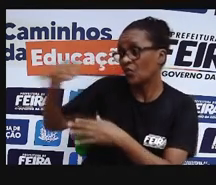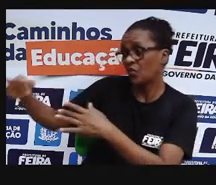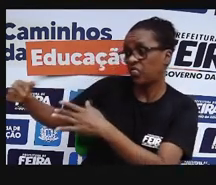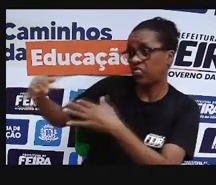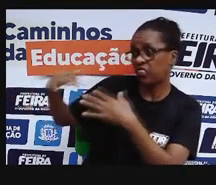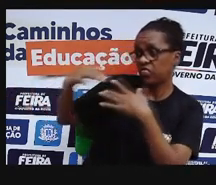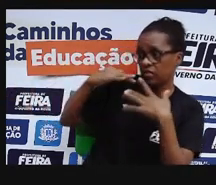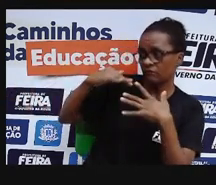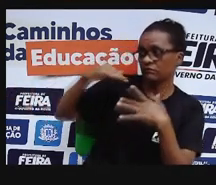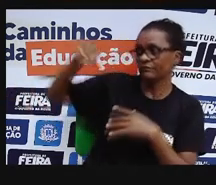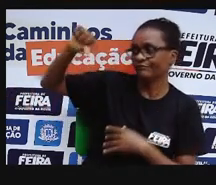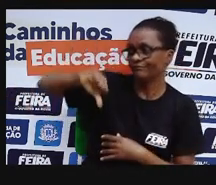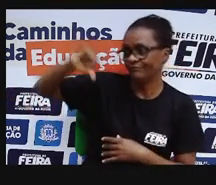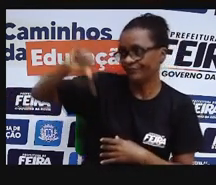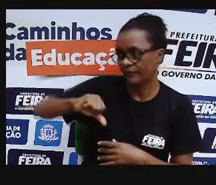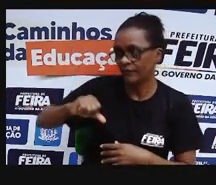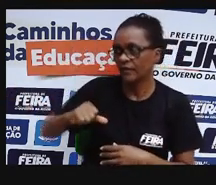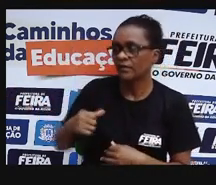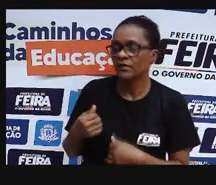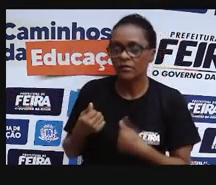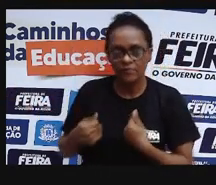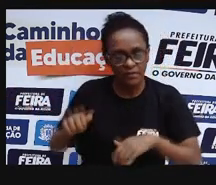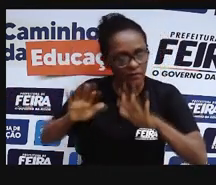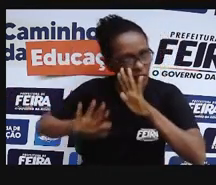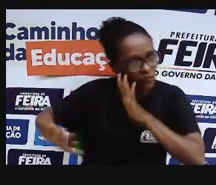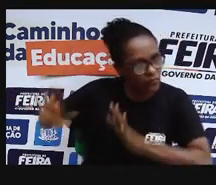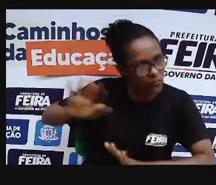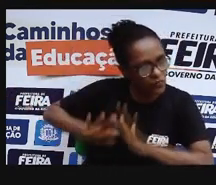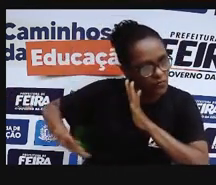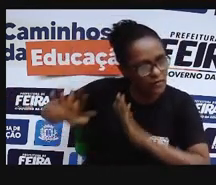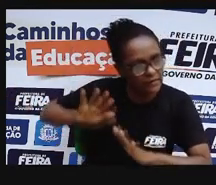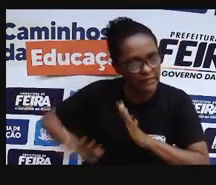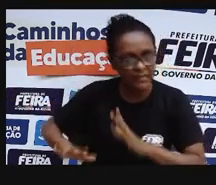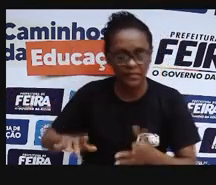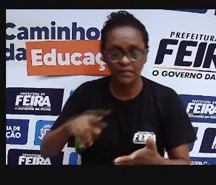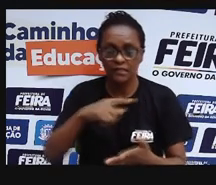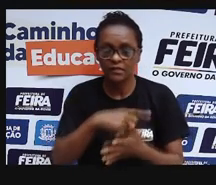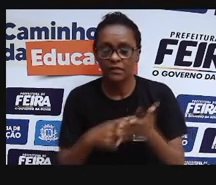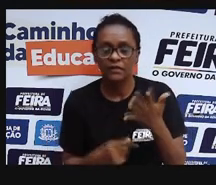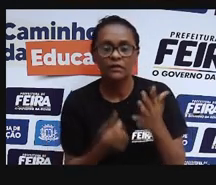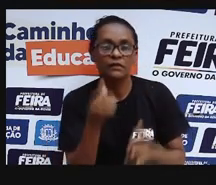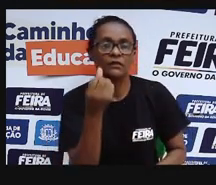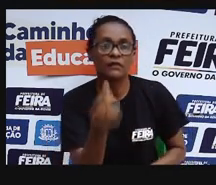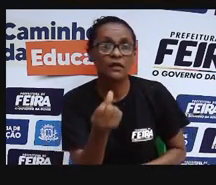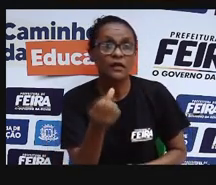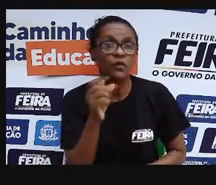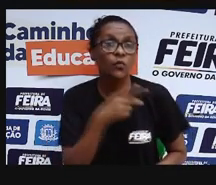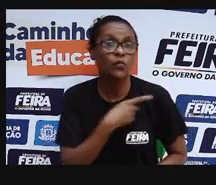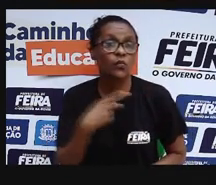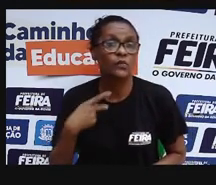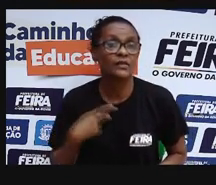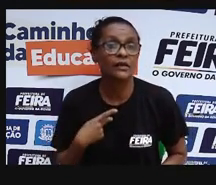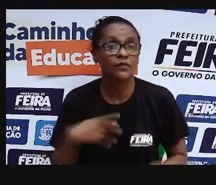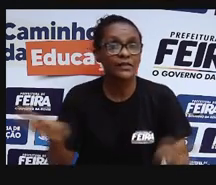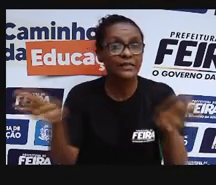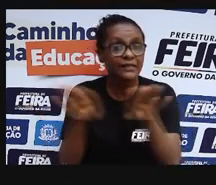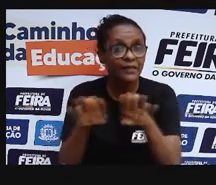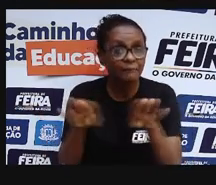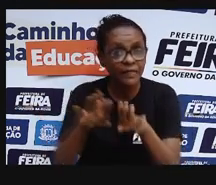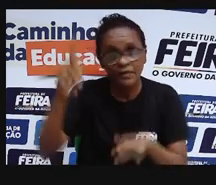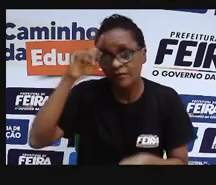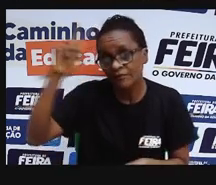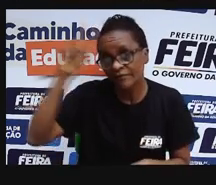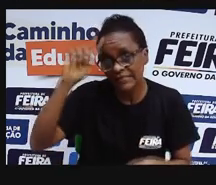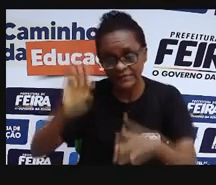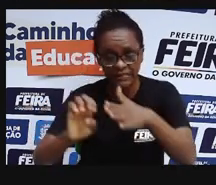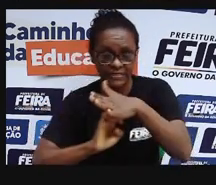Então, se a gente pensa no aspecto da saúde, a gente também tem que pensar no aspecto da nossa qualidade